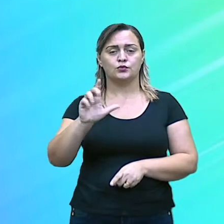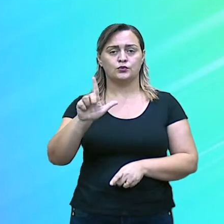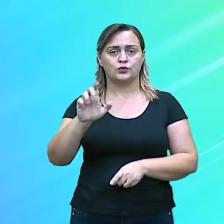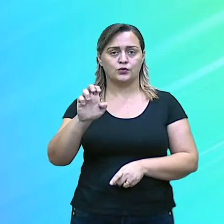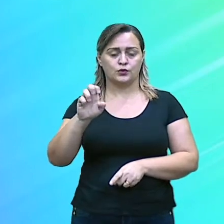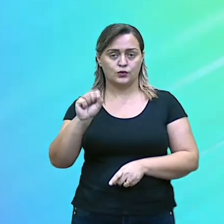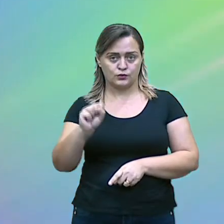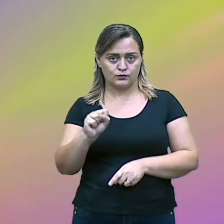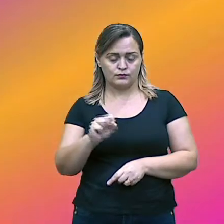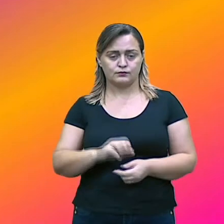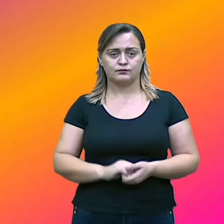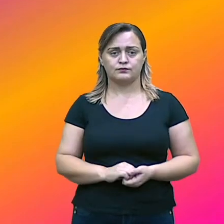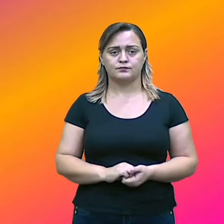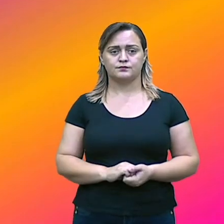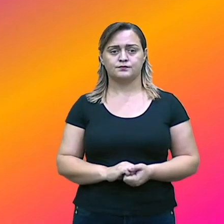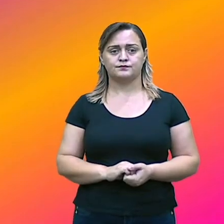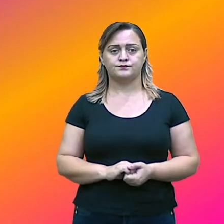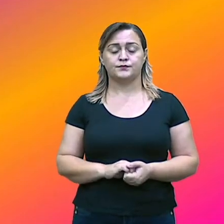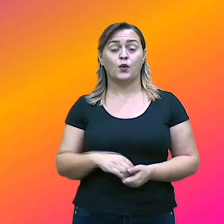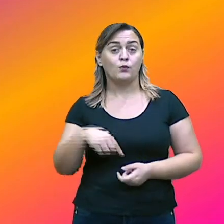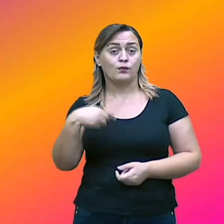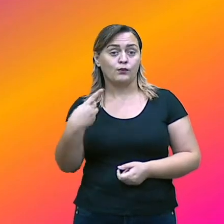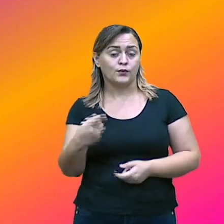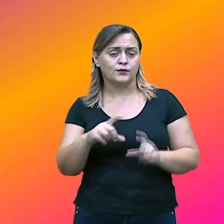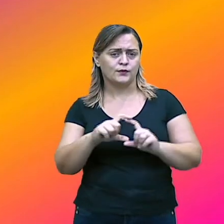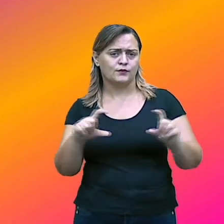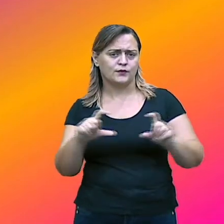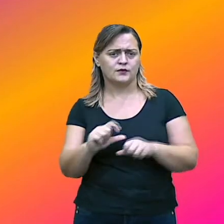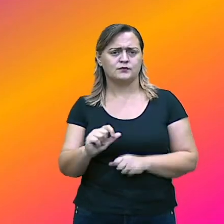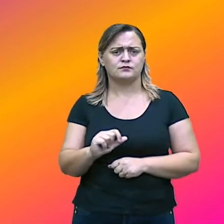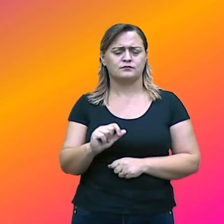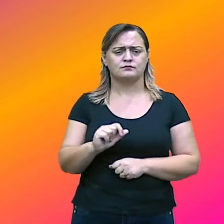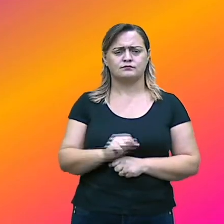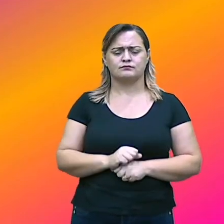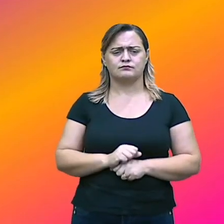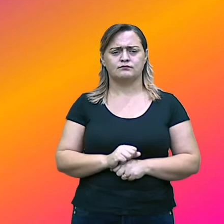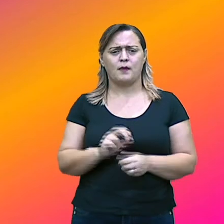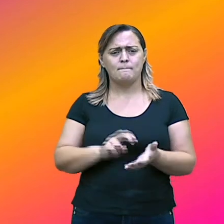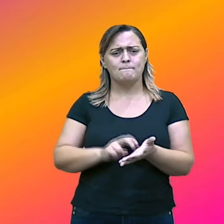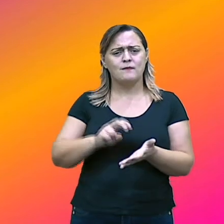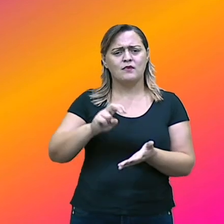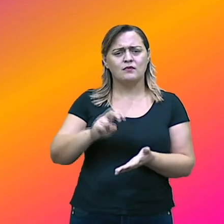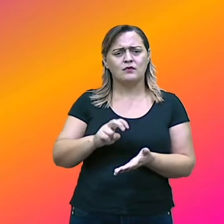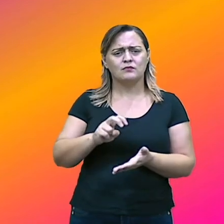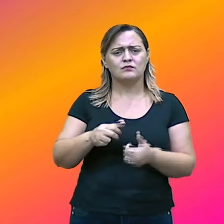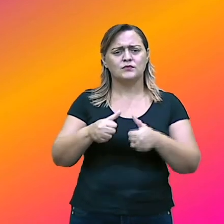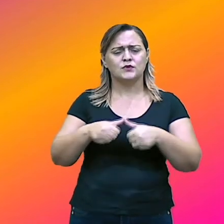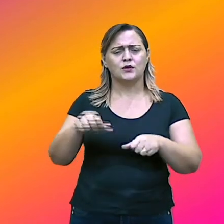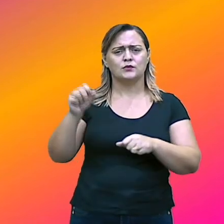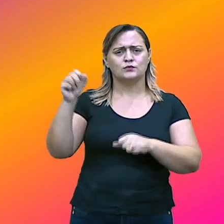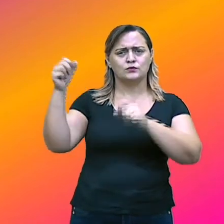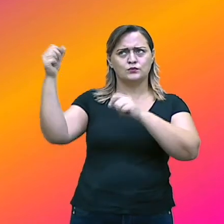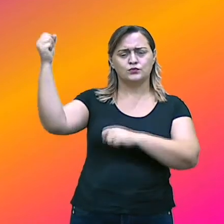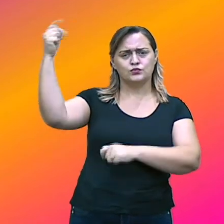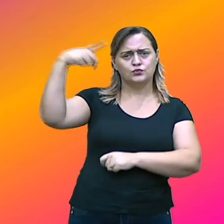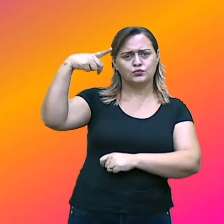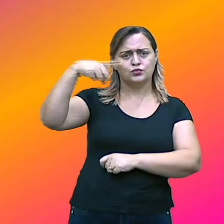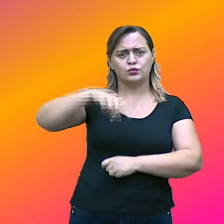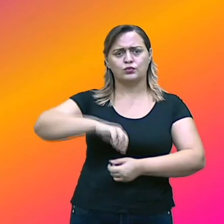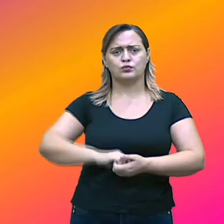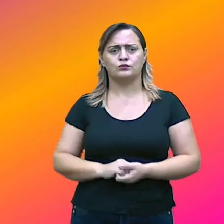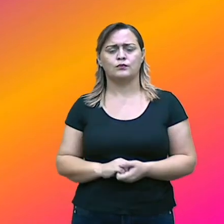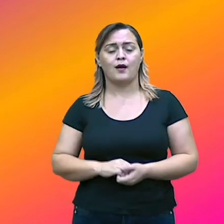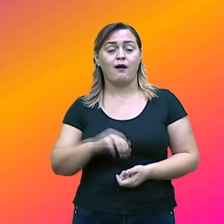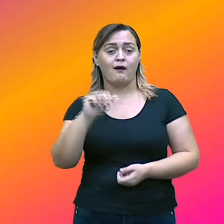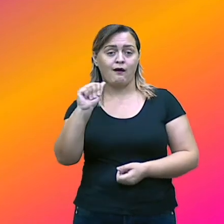Vamos lá? A manhã está ensolarada. Esse A é artigo. Manhã aí é o substantivo.